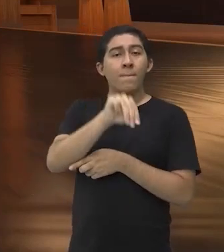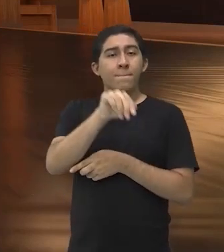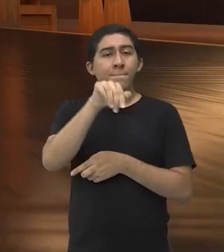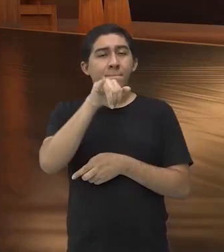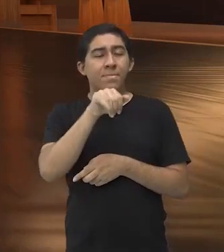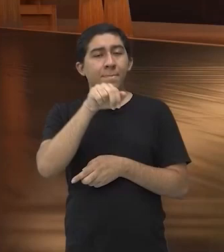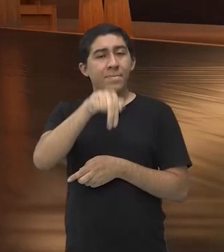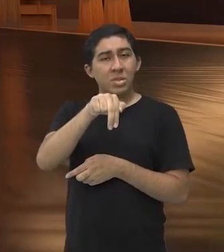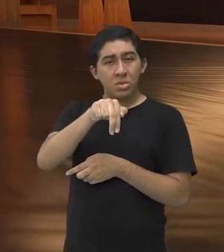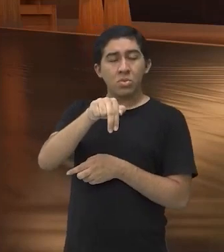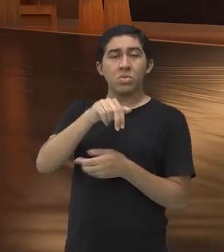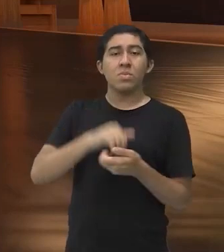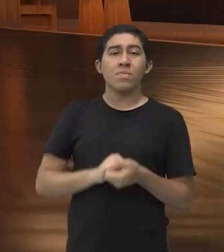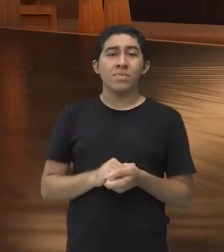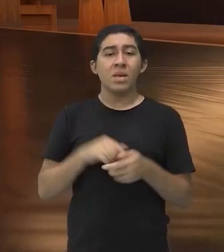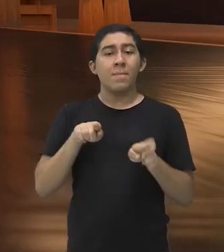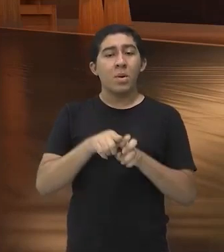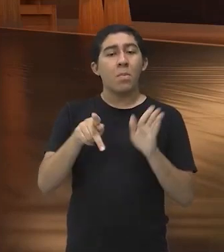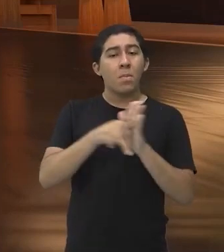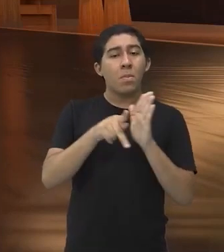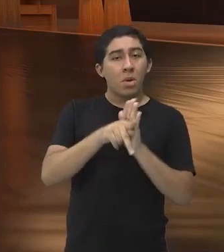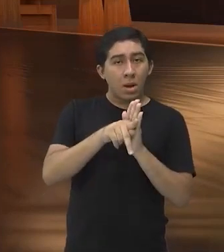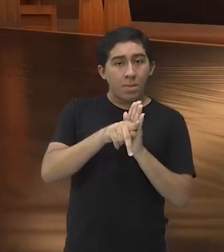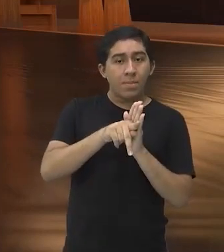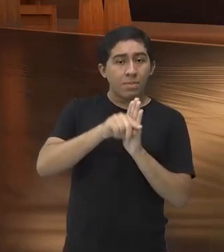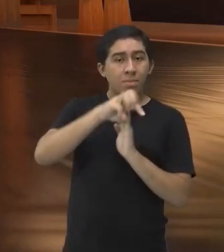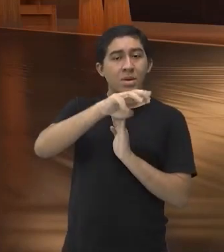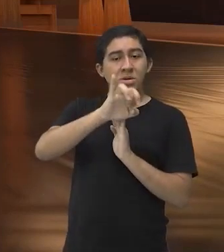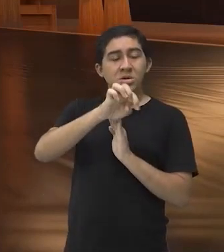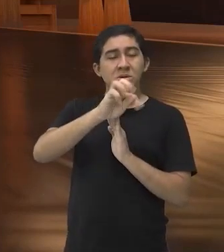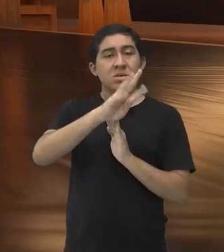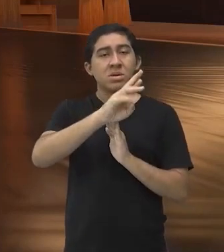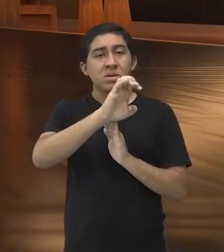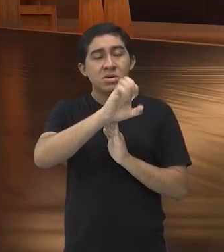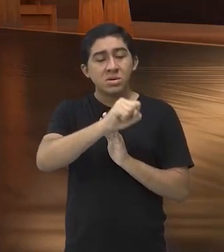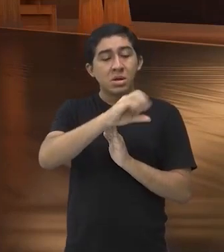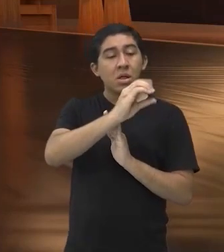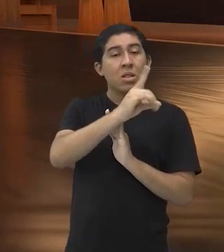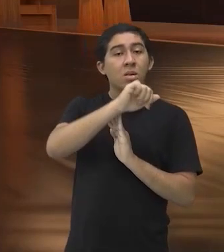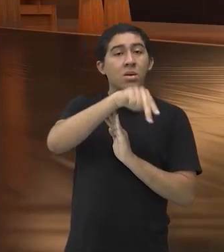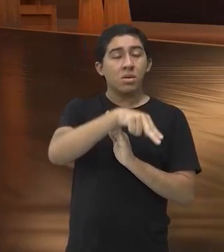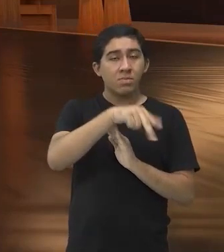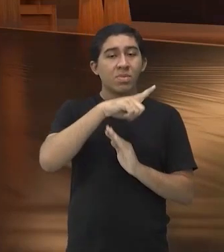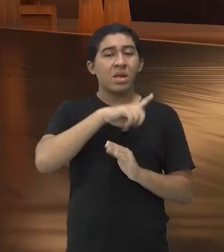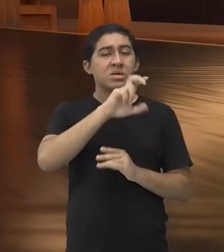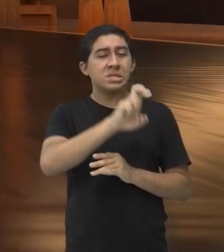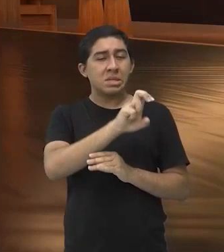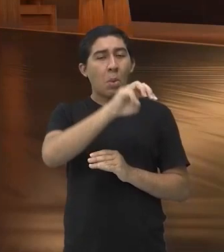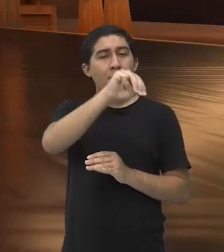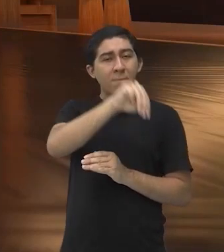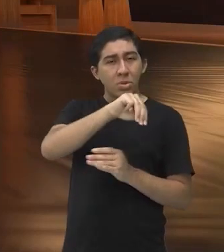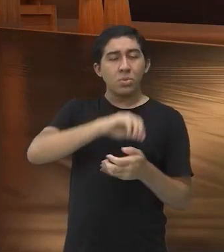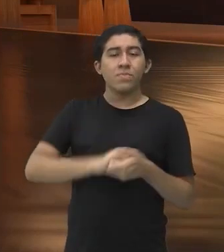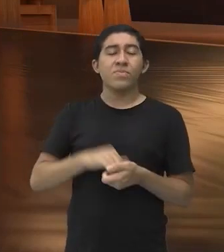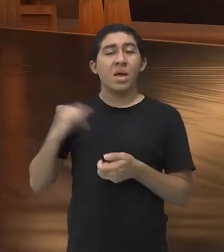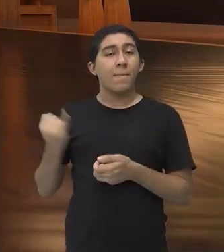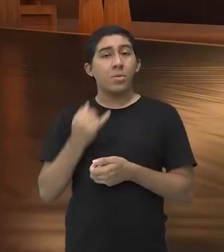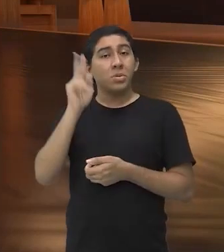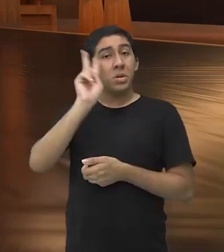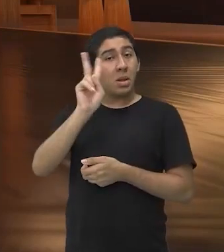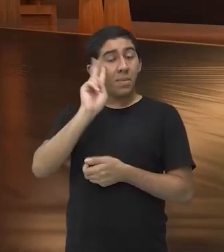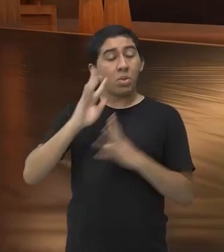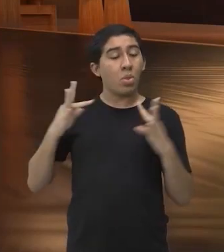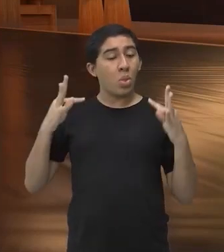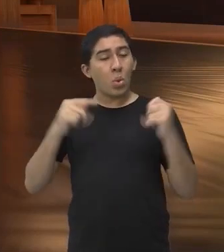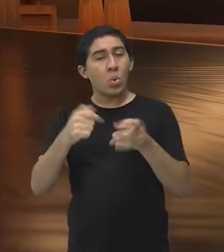Dependendo da categoria, vai ter essa mudança aí no tempo da luta, tá bom? É importante frisar que todas as